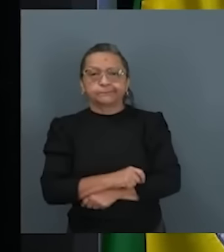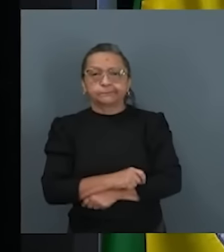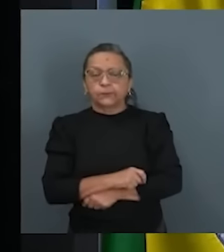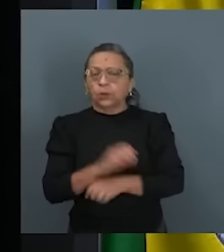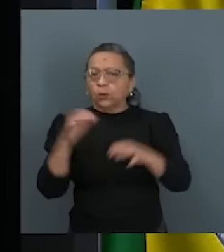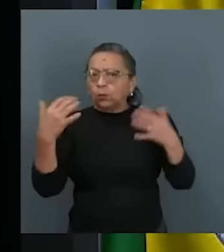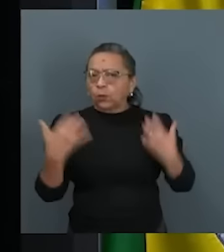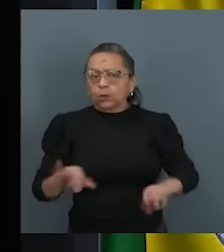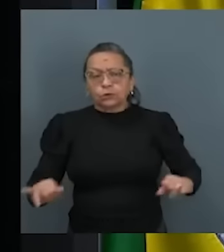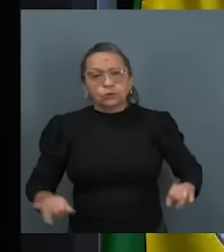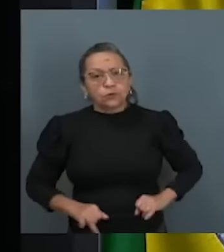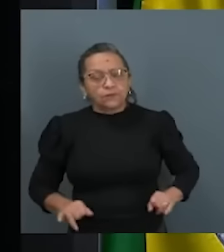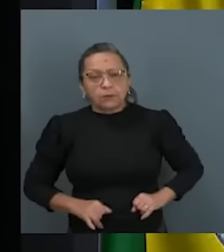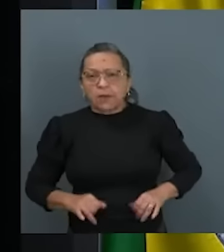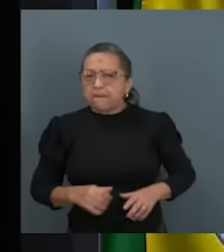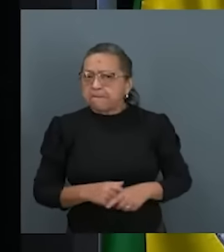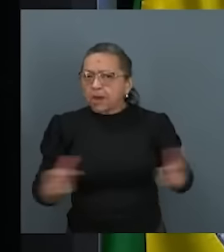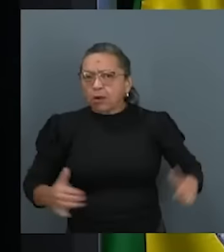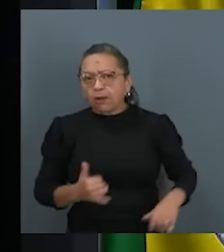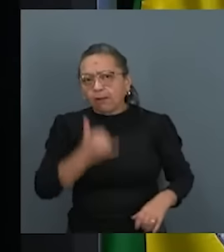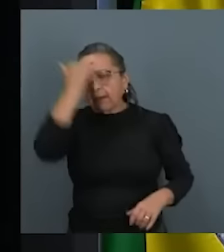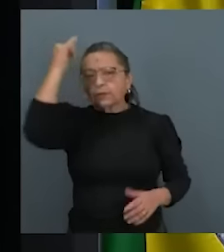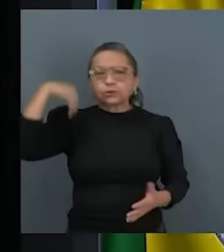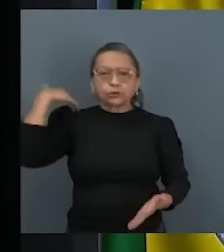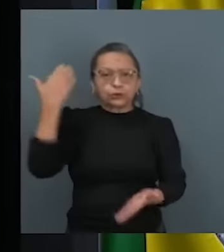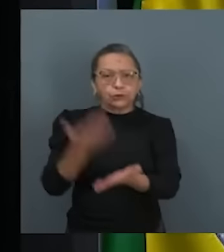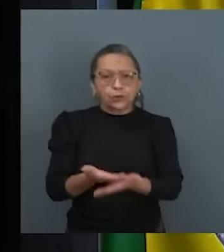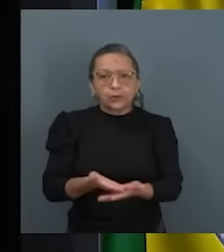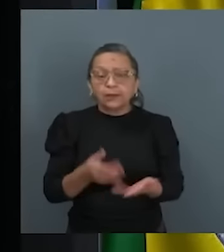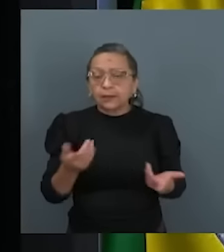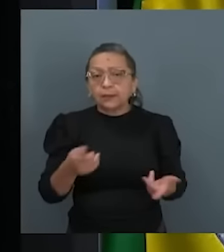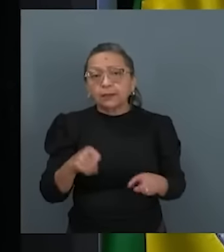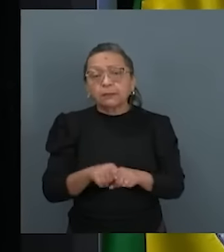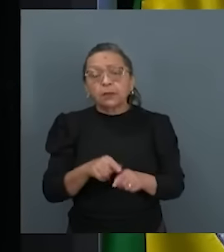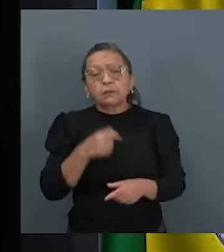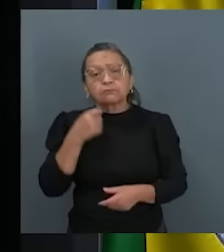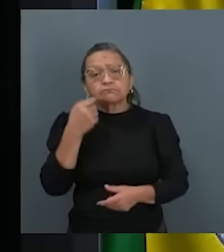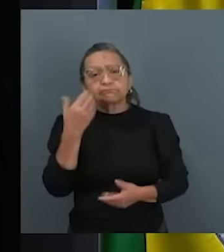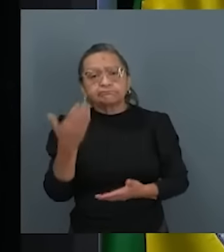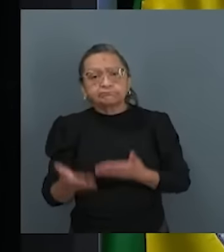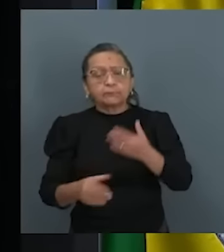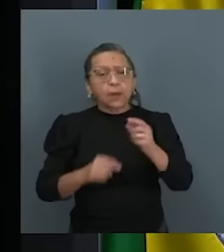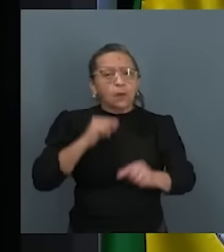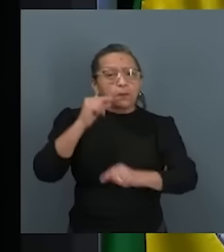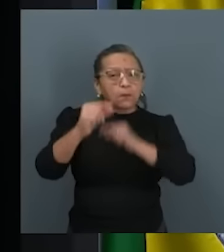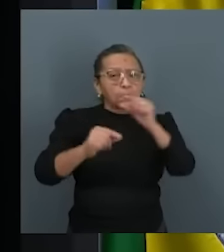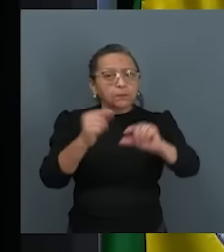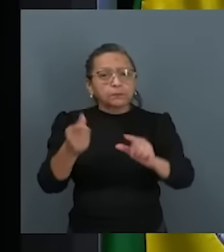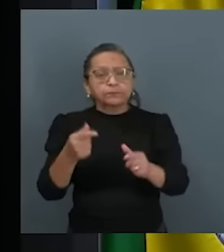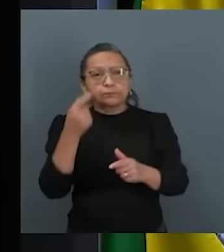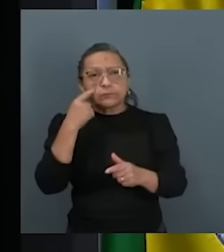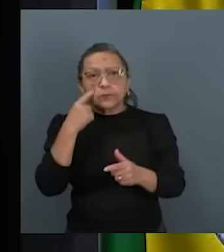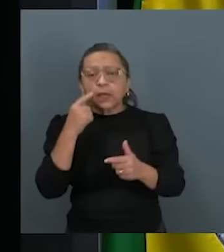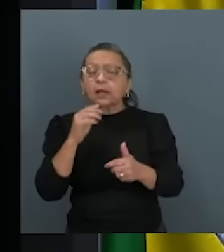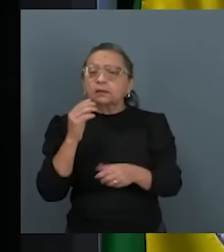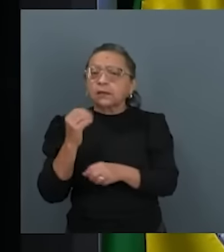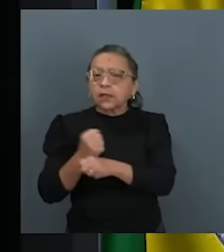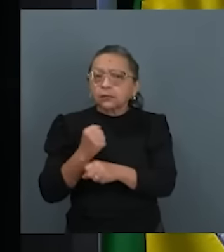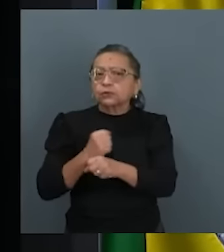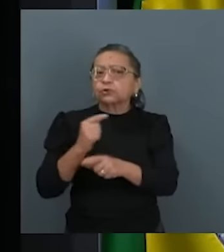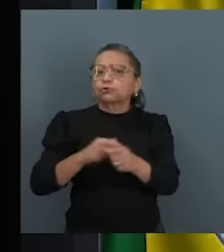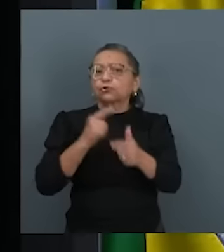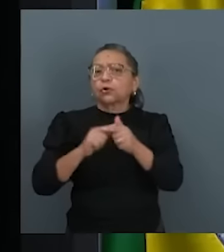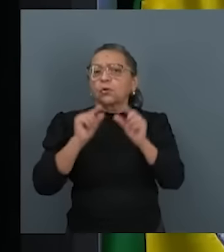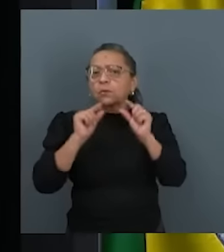sofrer uma das maiores tragédias da sua história e, aos poucos, está se reconstruindo.